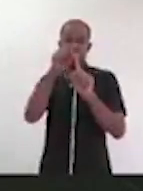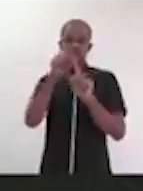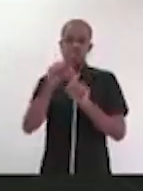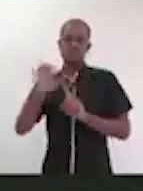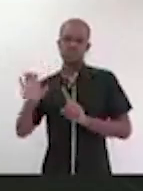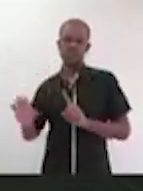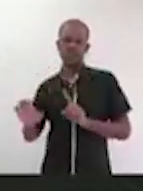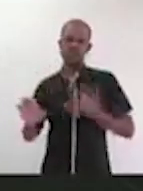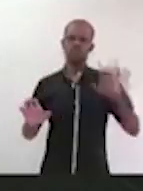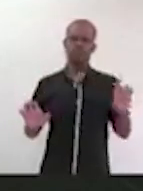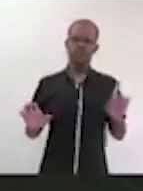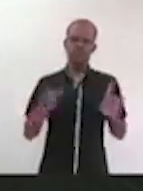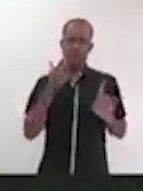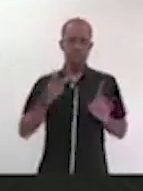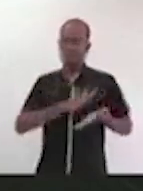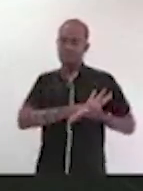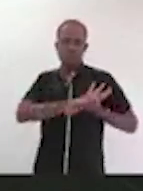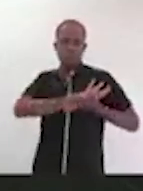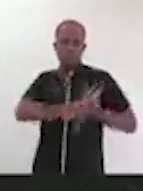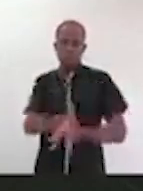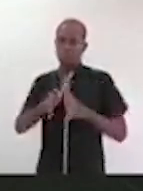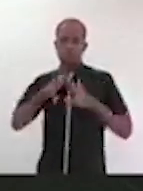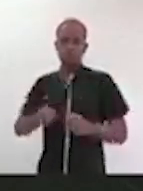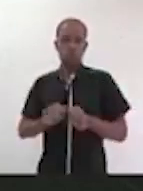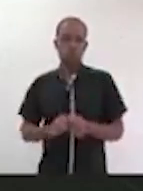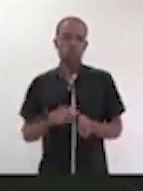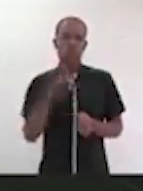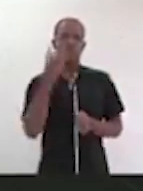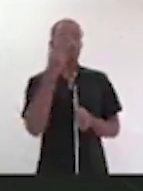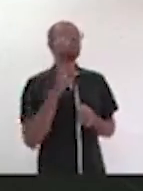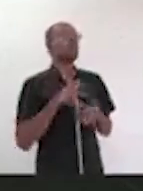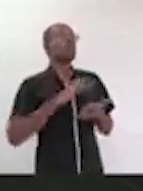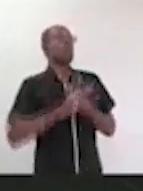sete, vou derrubar tudo, a pessoa vai falar, derruba, porque não está funcionando para mim. direita e de eu